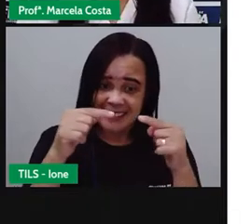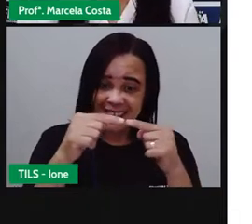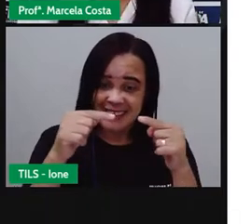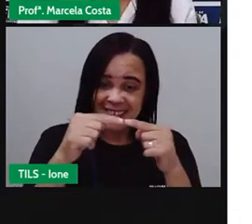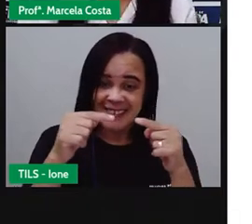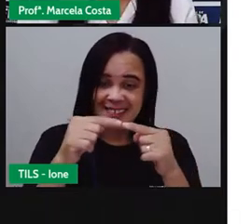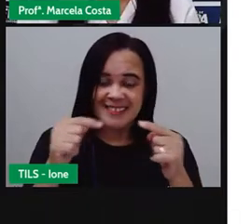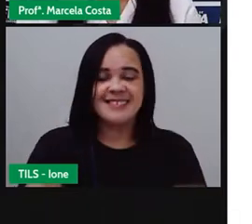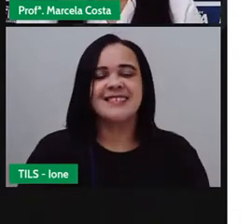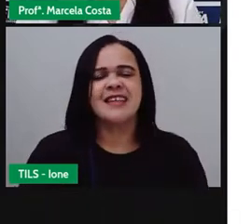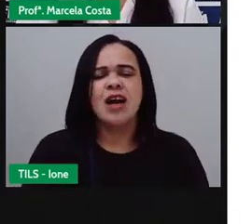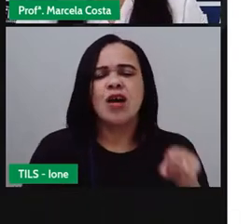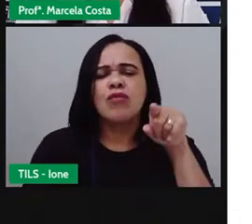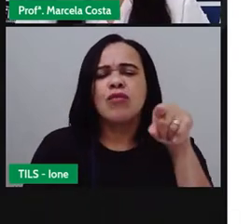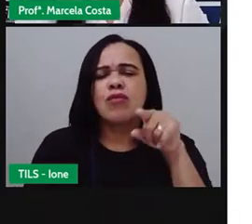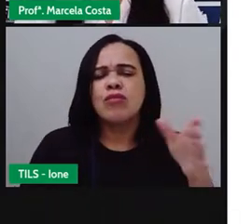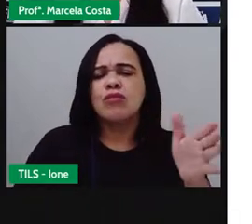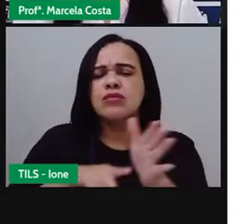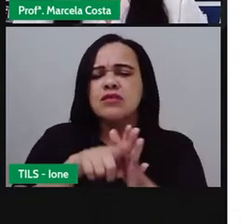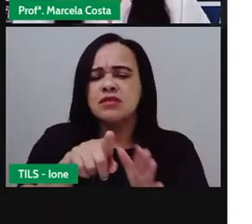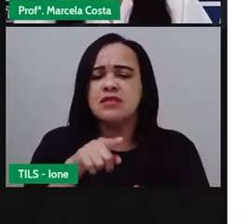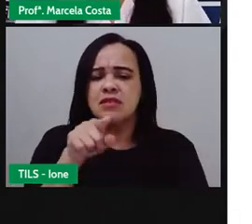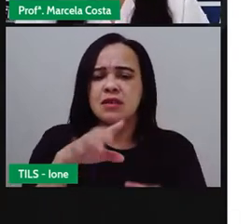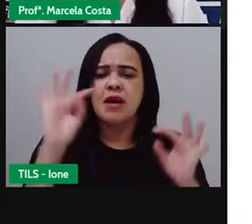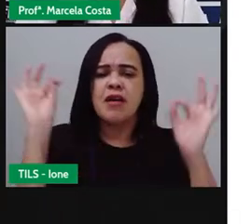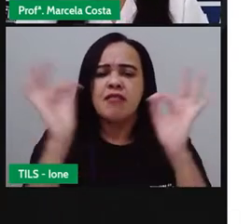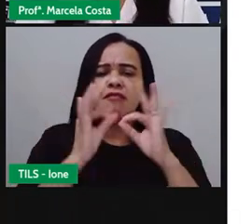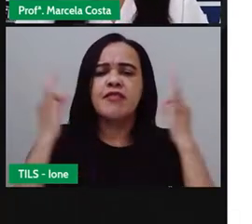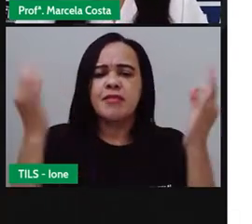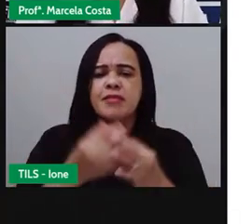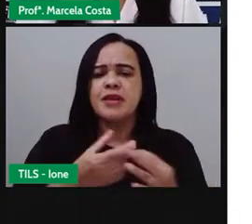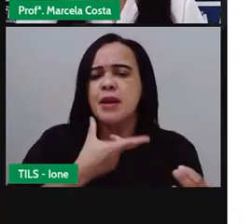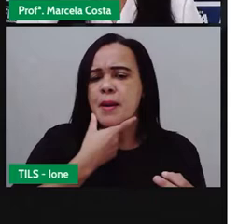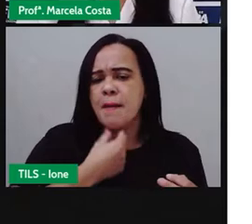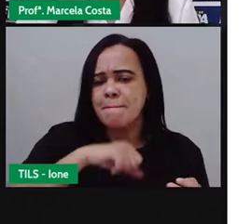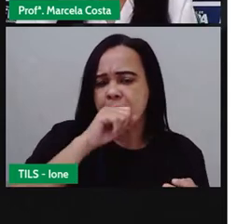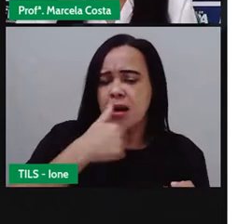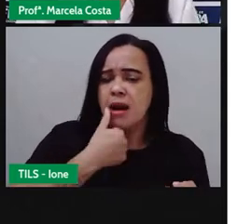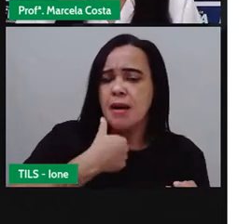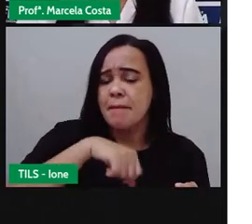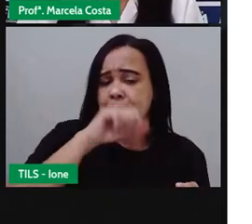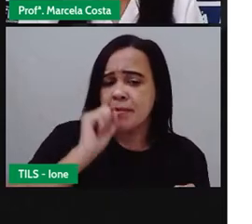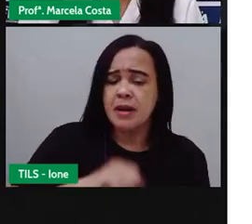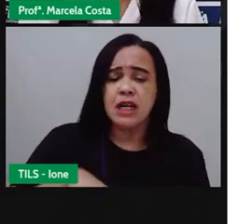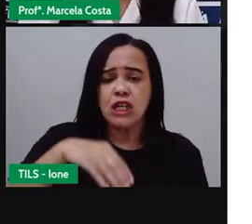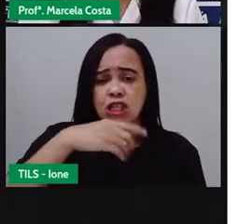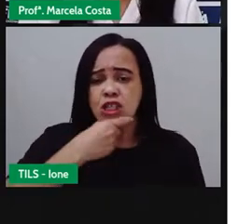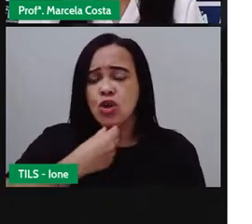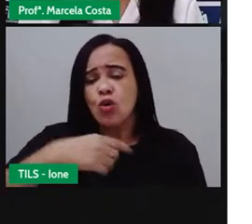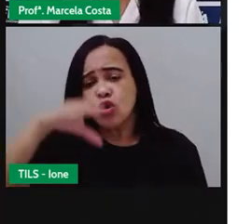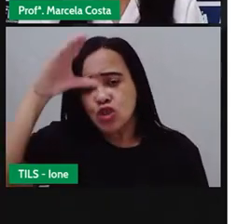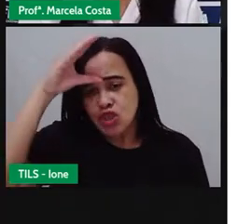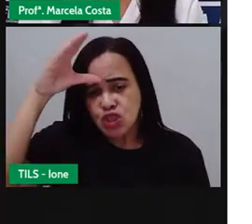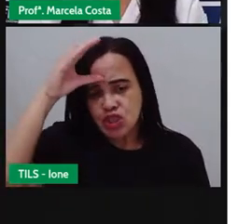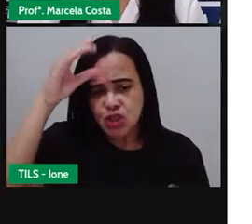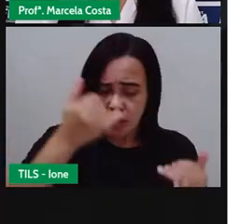você e seus pais aí, seus avós, seus tios, têm alguma característica física parecida?